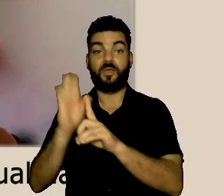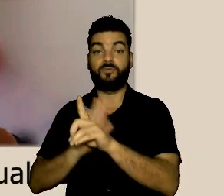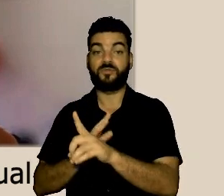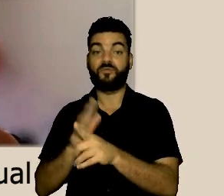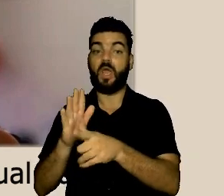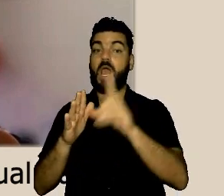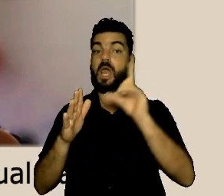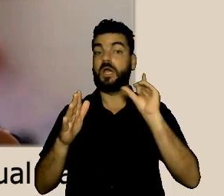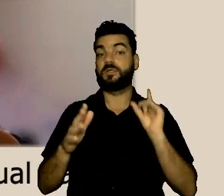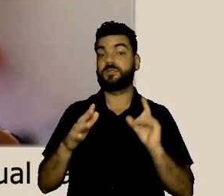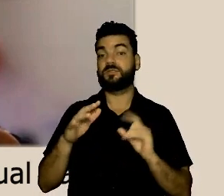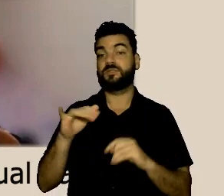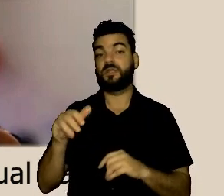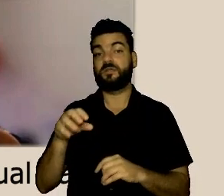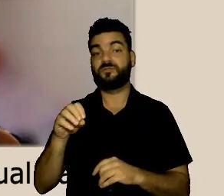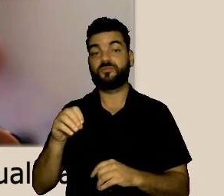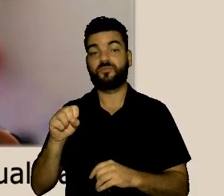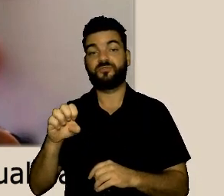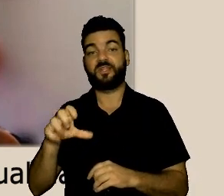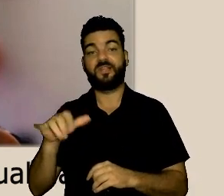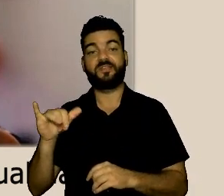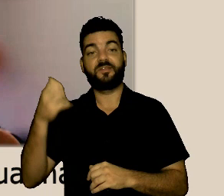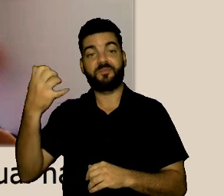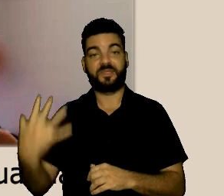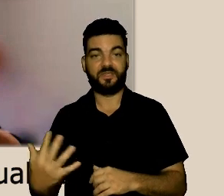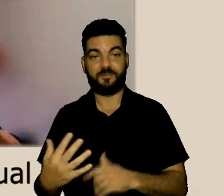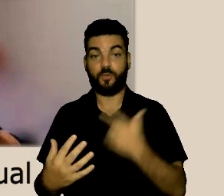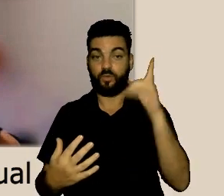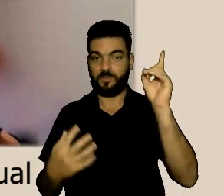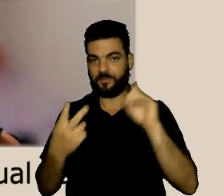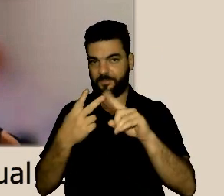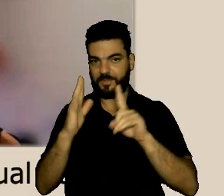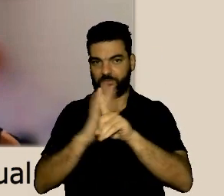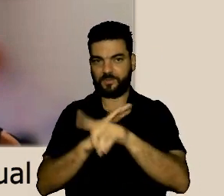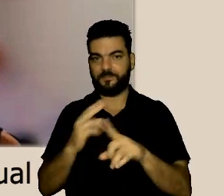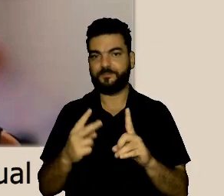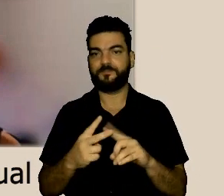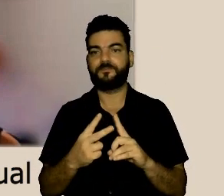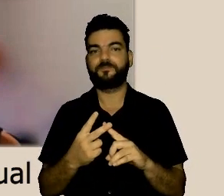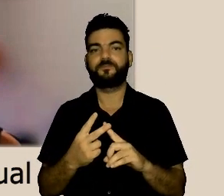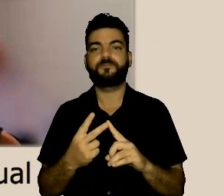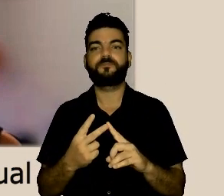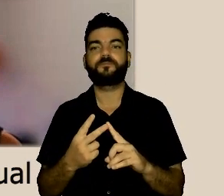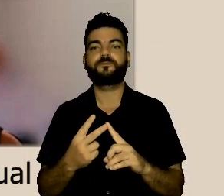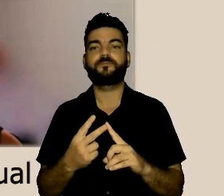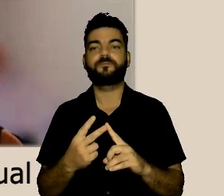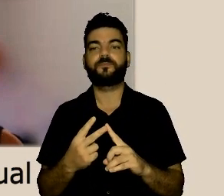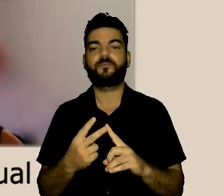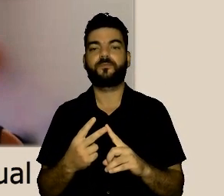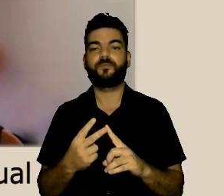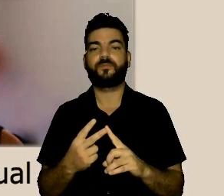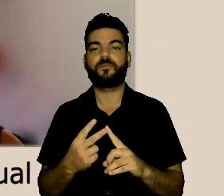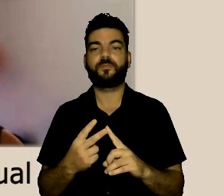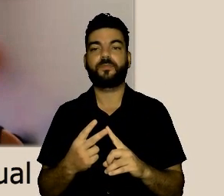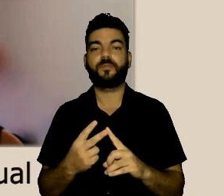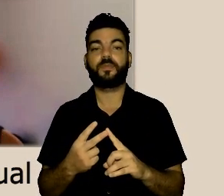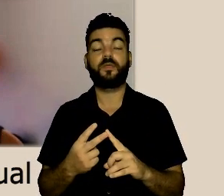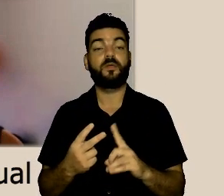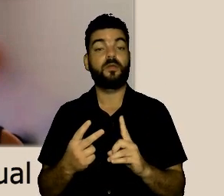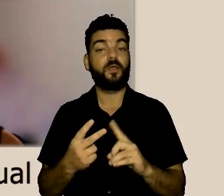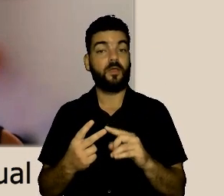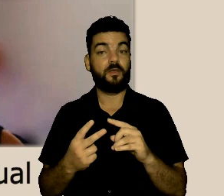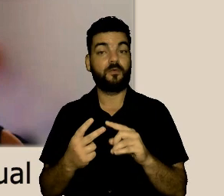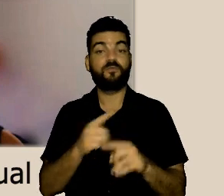para vocês duas até porque a pergunta que ela fez foi antes da fala da Jocely a segunda pergunta